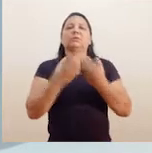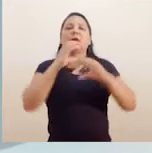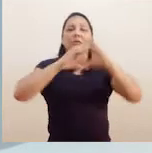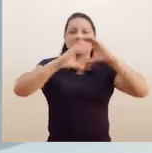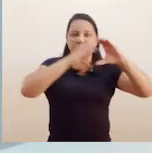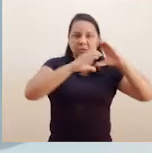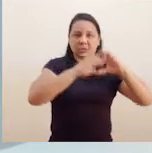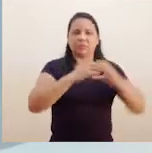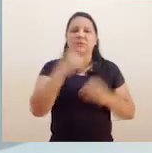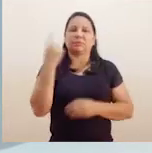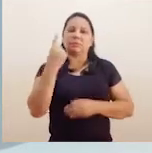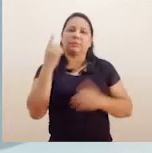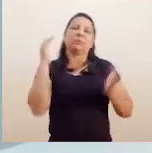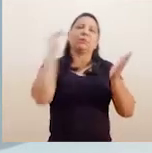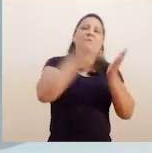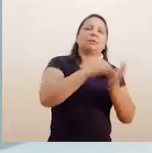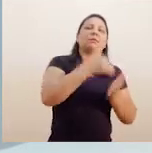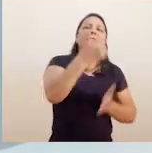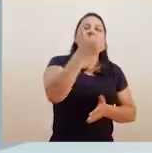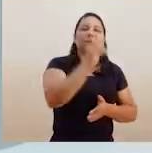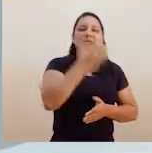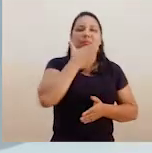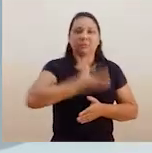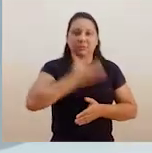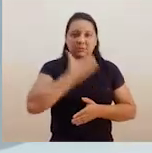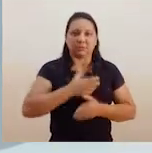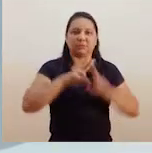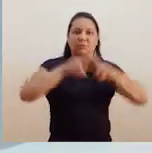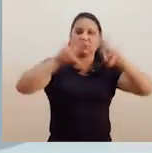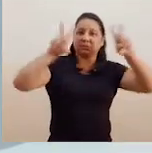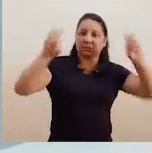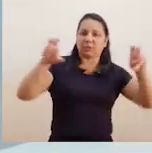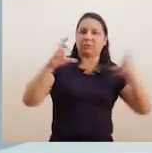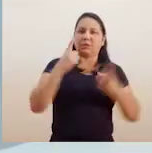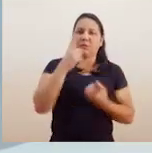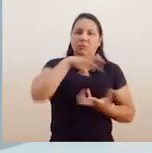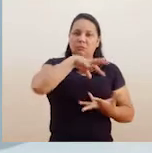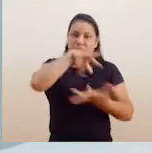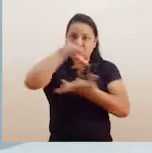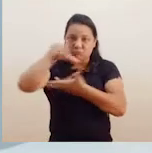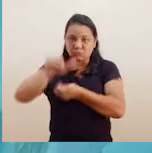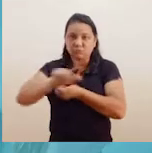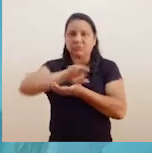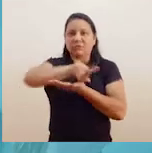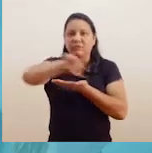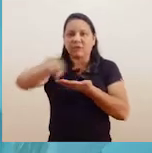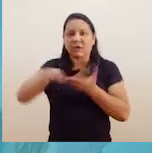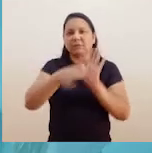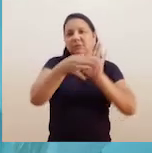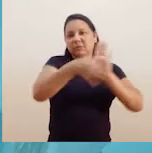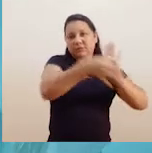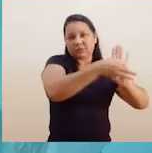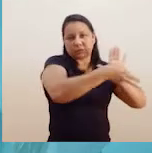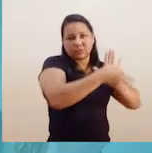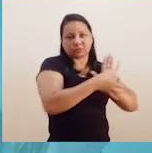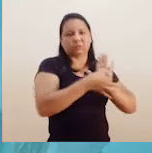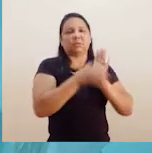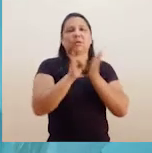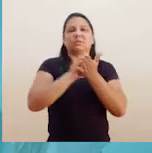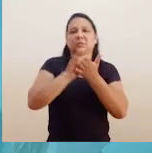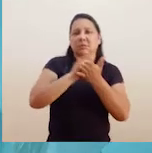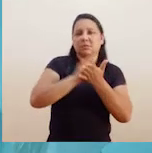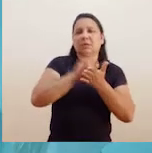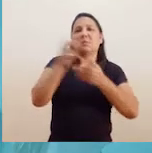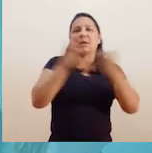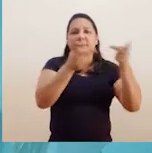Brasileiro de Ciências da Comunicação entre os dias 1 e 10 de dezembro. O tema deste ano é Um Mundo e Muitas